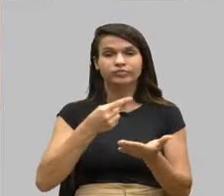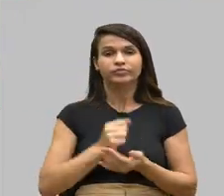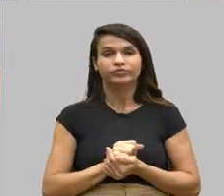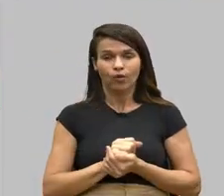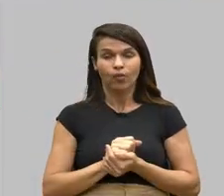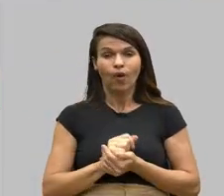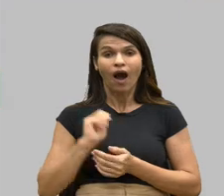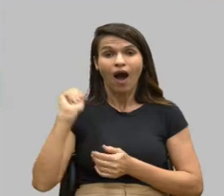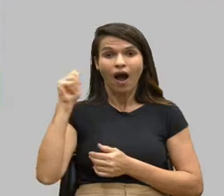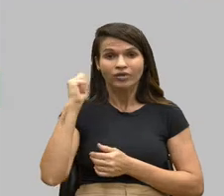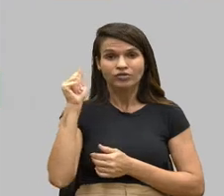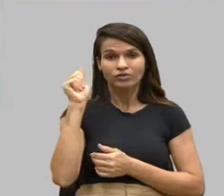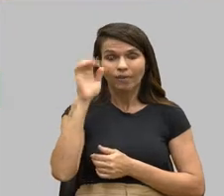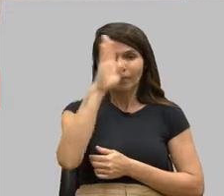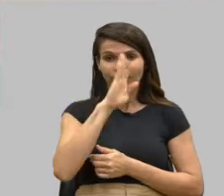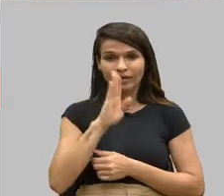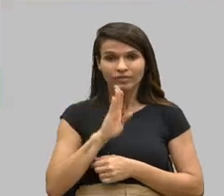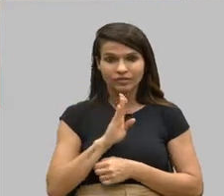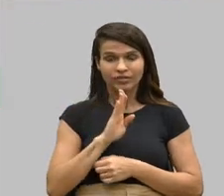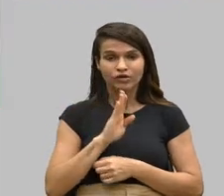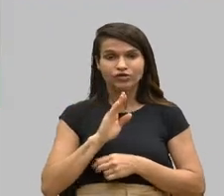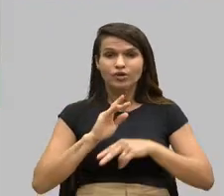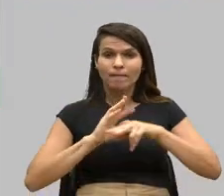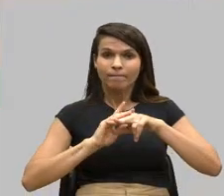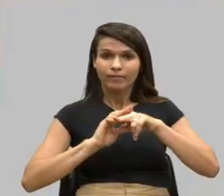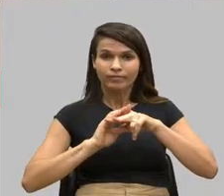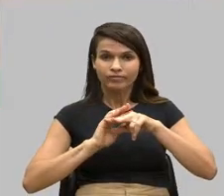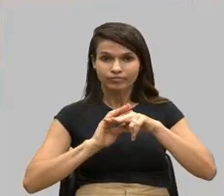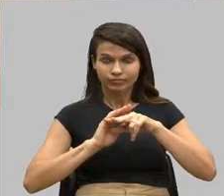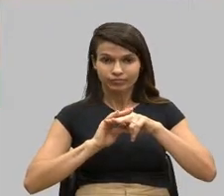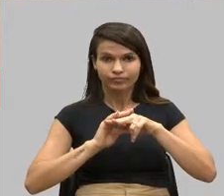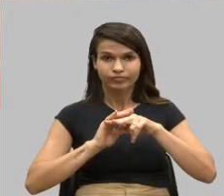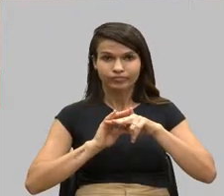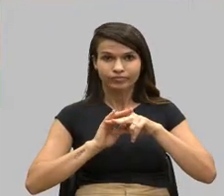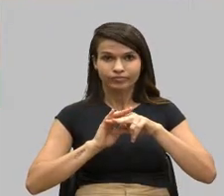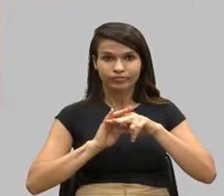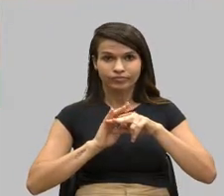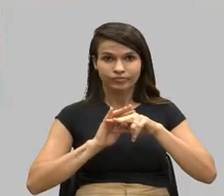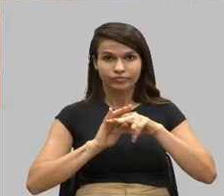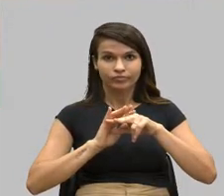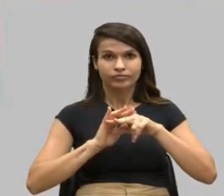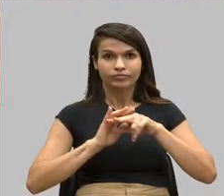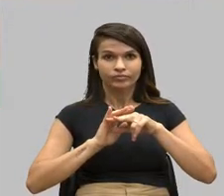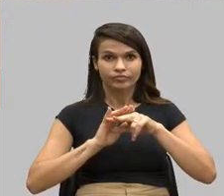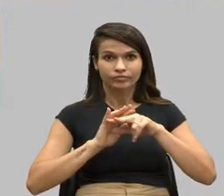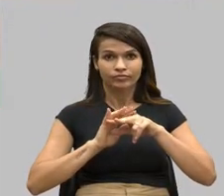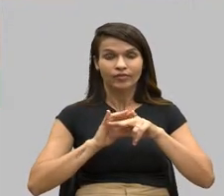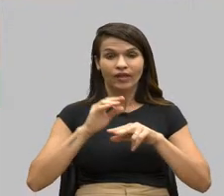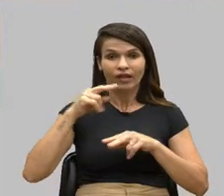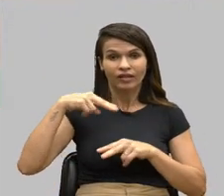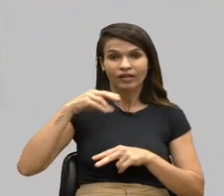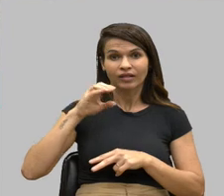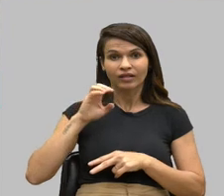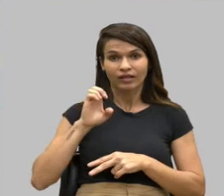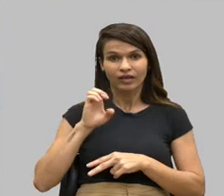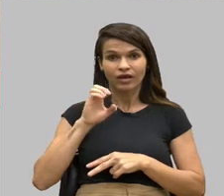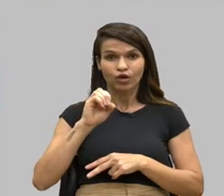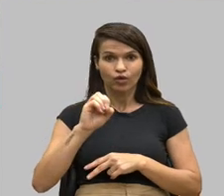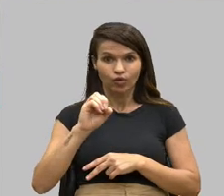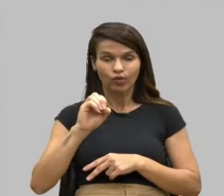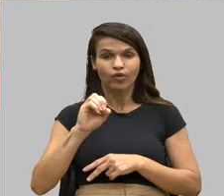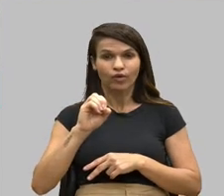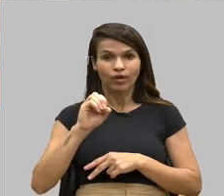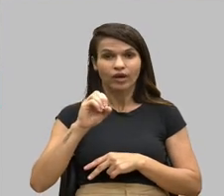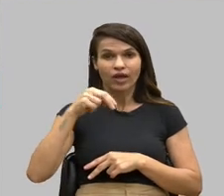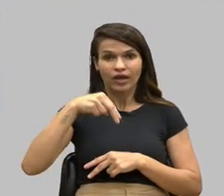Associação Brasileira de Pacientes de Neuromielite Óptica e Doenças